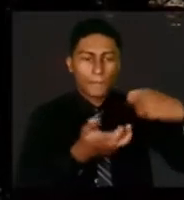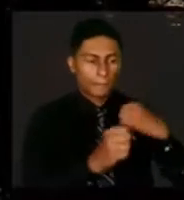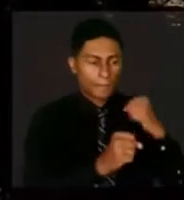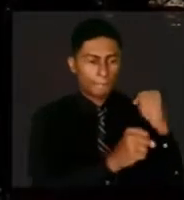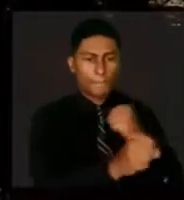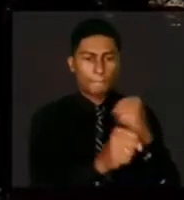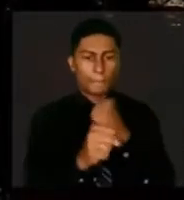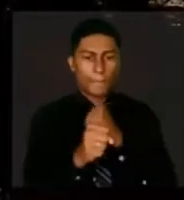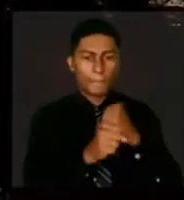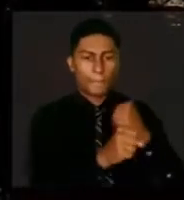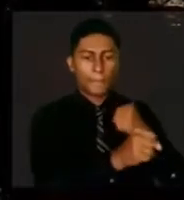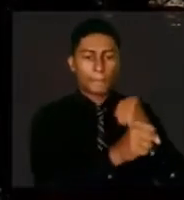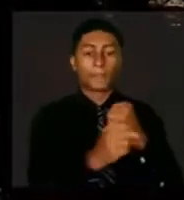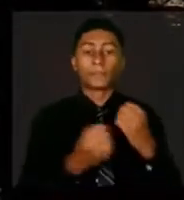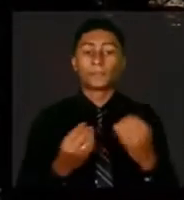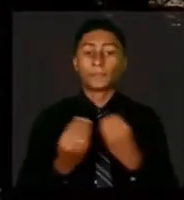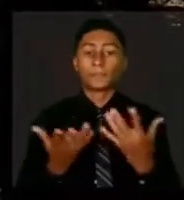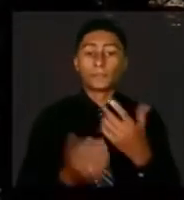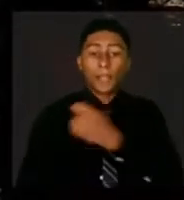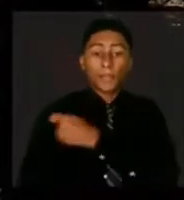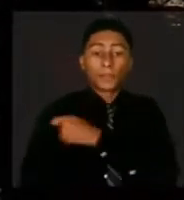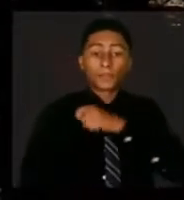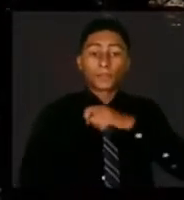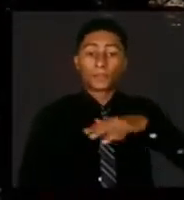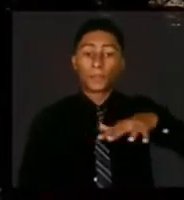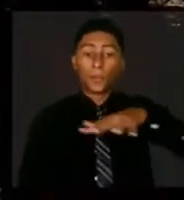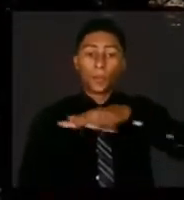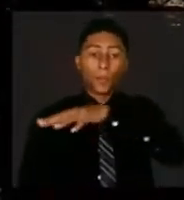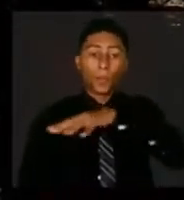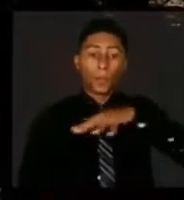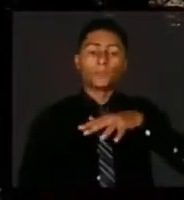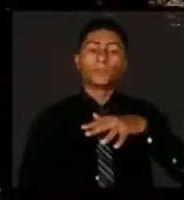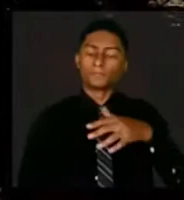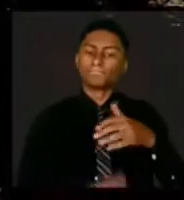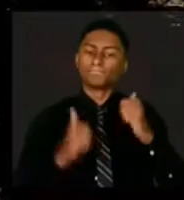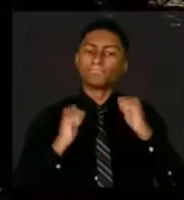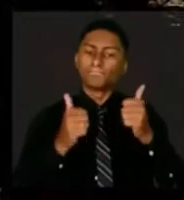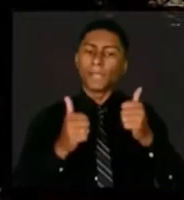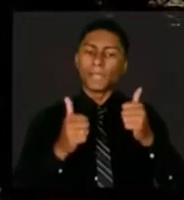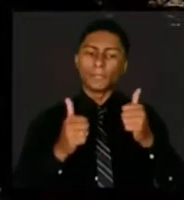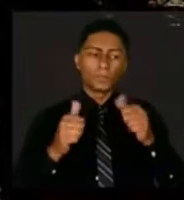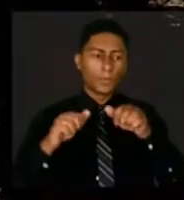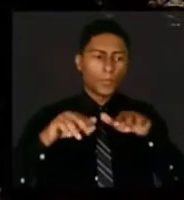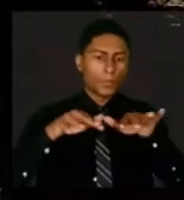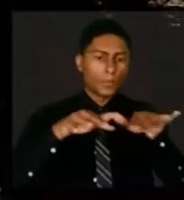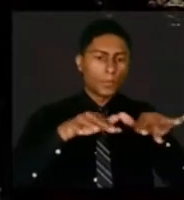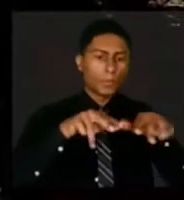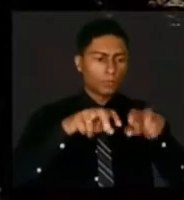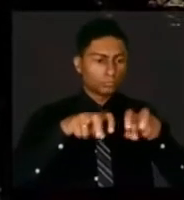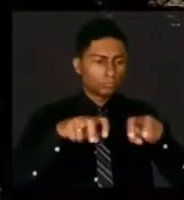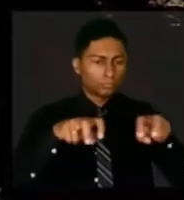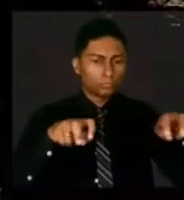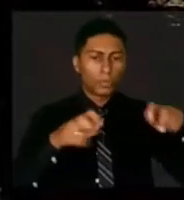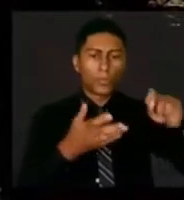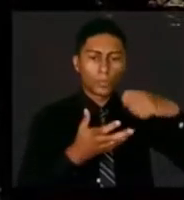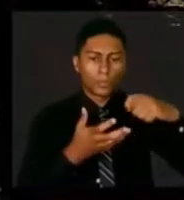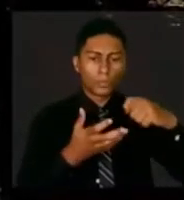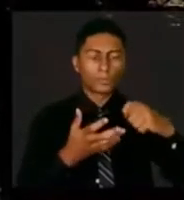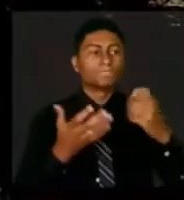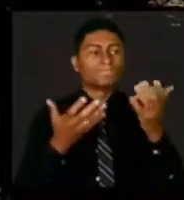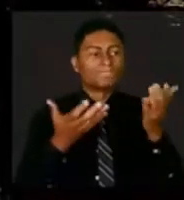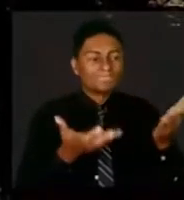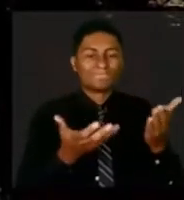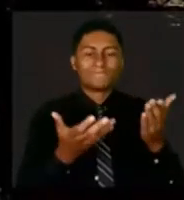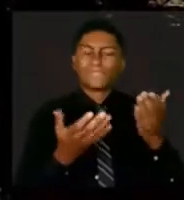estudantes, as suas crianças, jovens e adultos que lá estão. Um viva a Escola Municipal Gonçalves Dias.